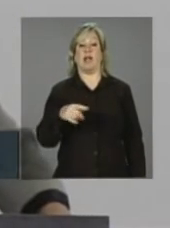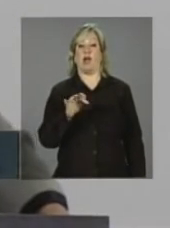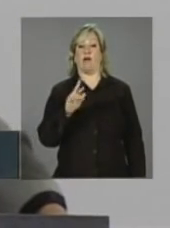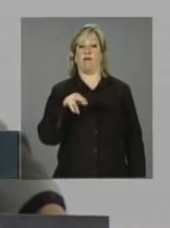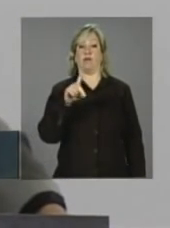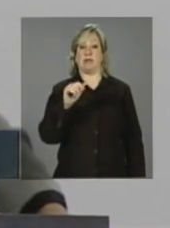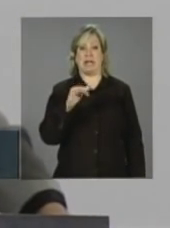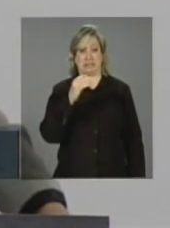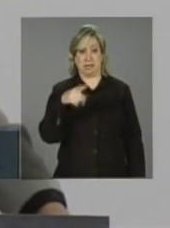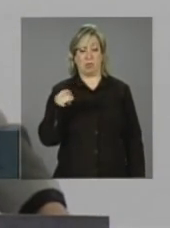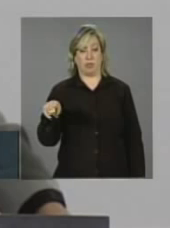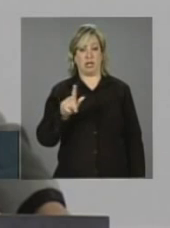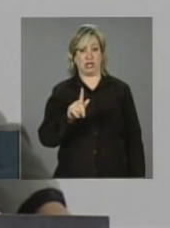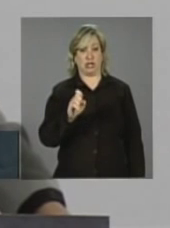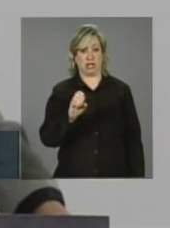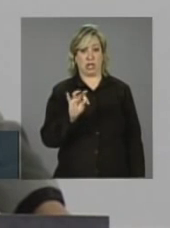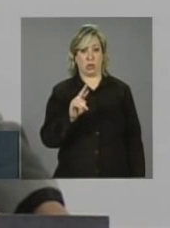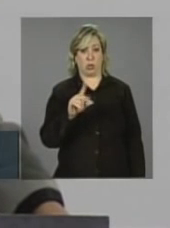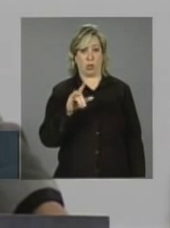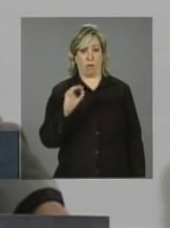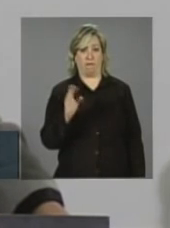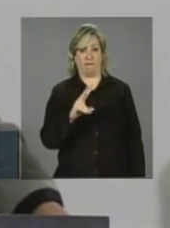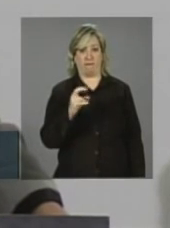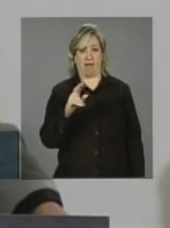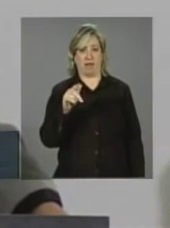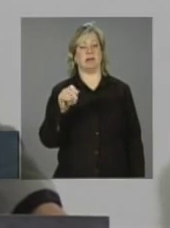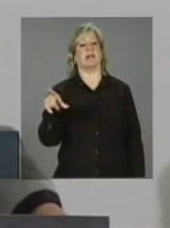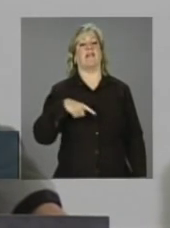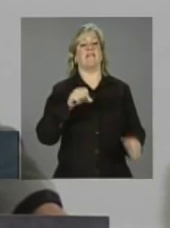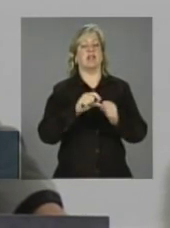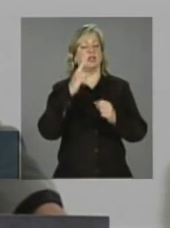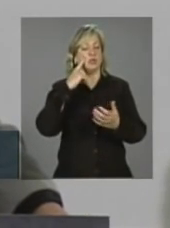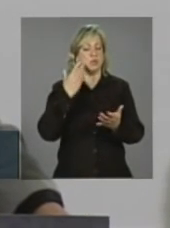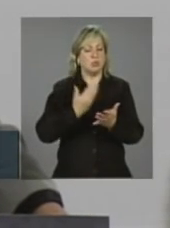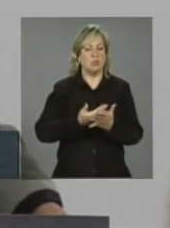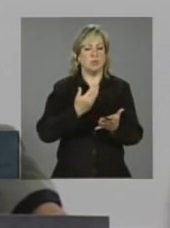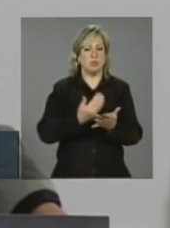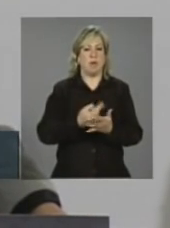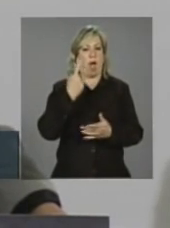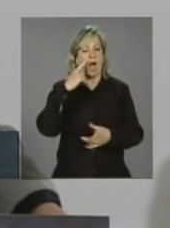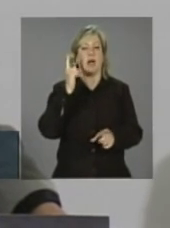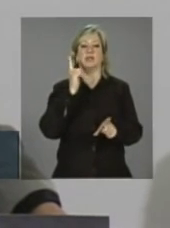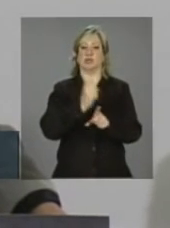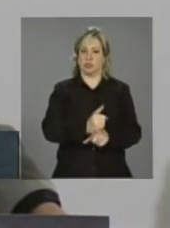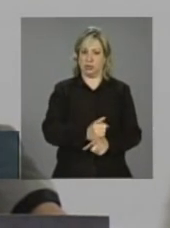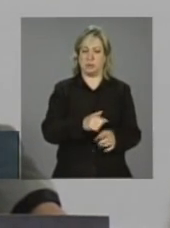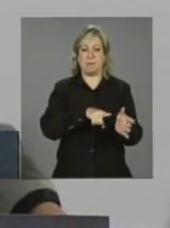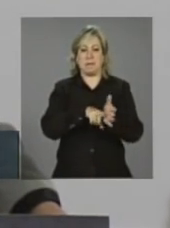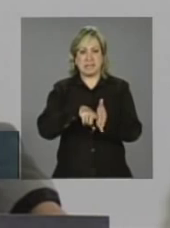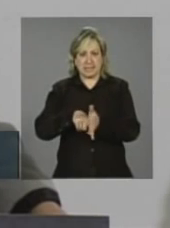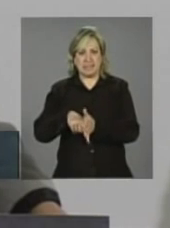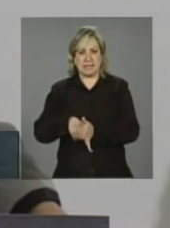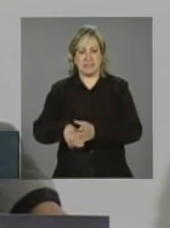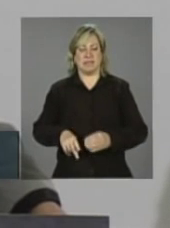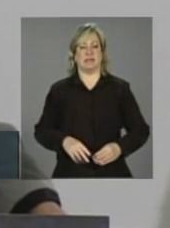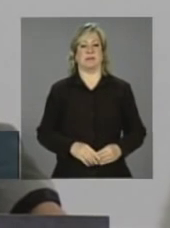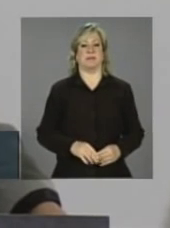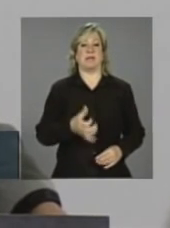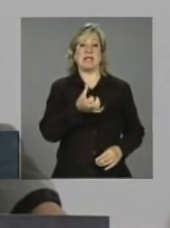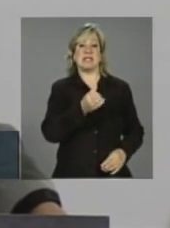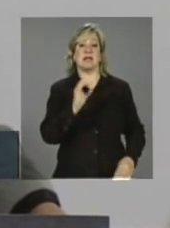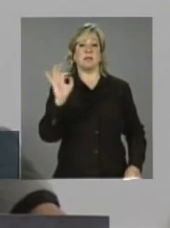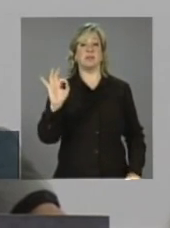Fundação Getúlio Vargas fez um estudo e chegou aos seguintes números. que